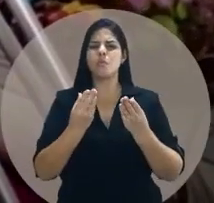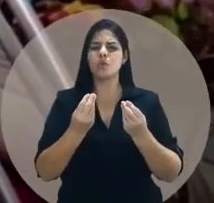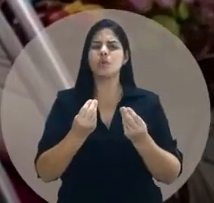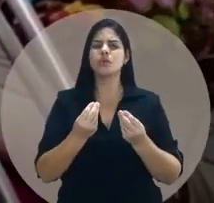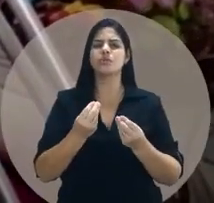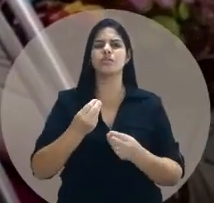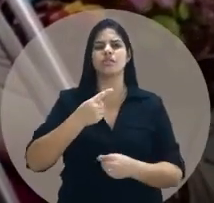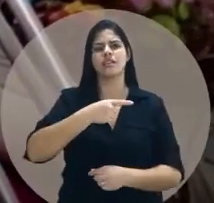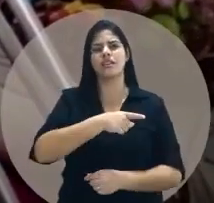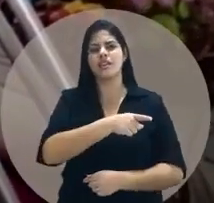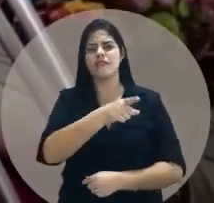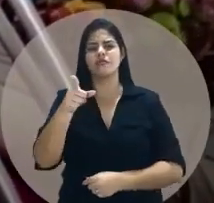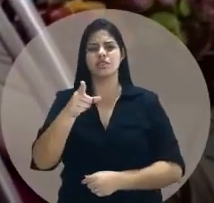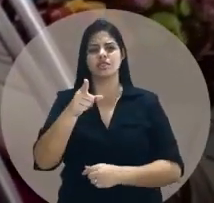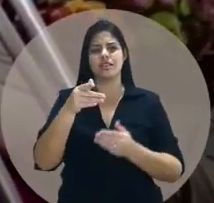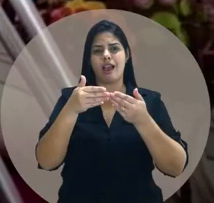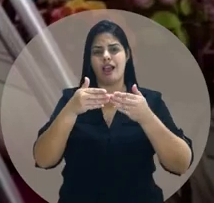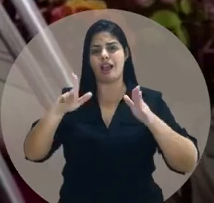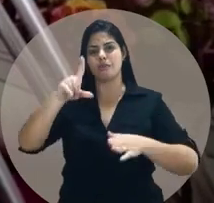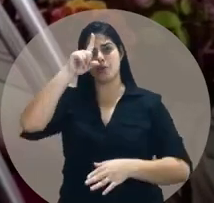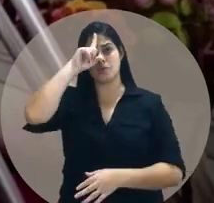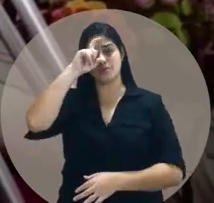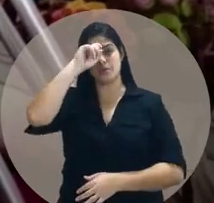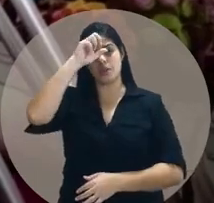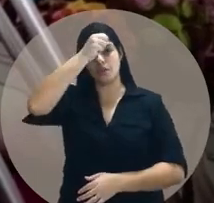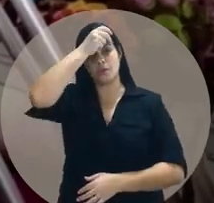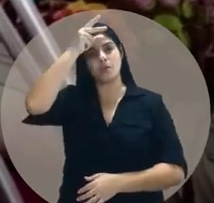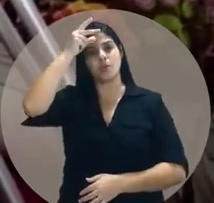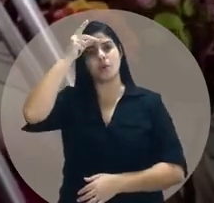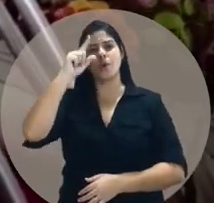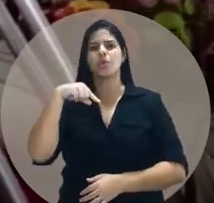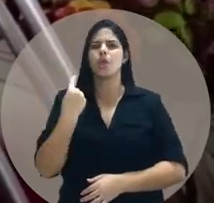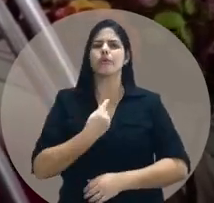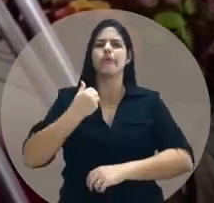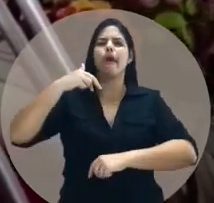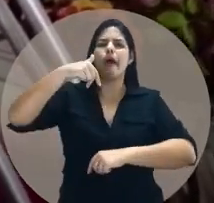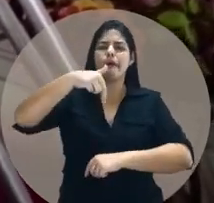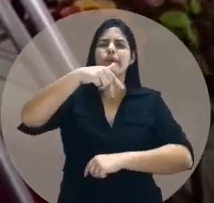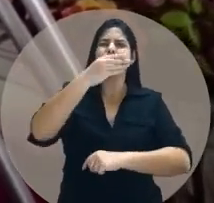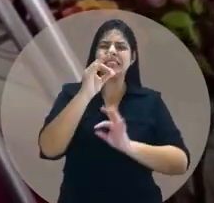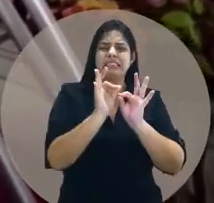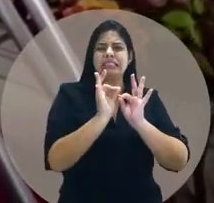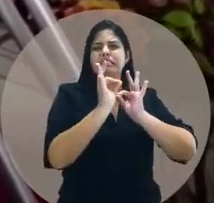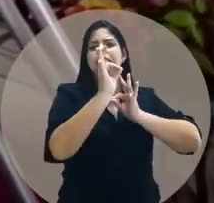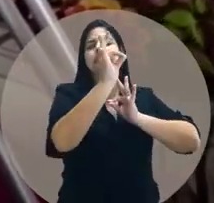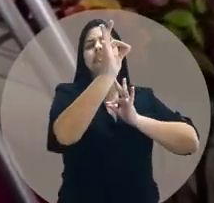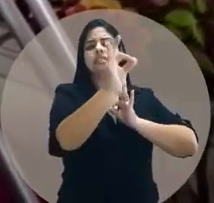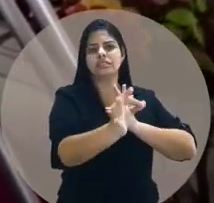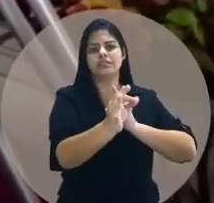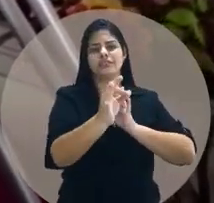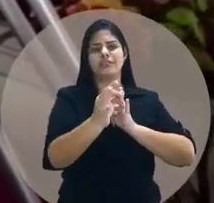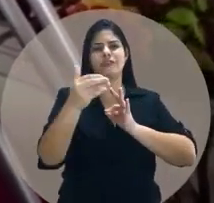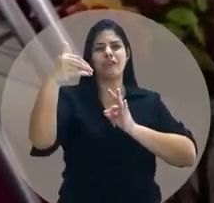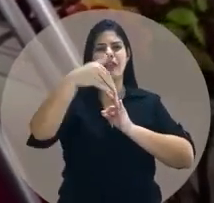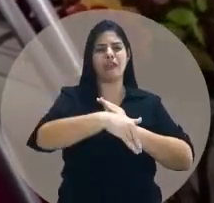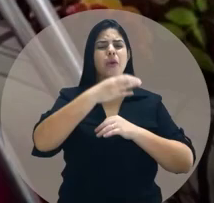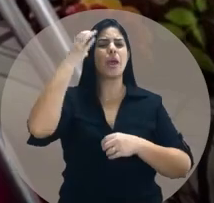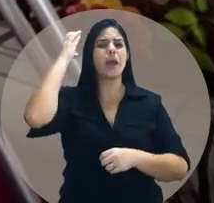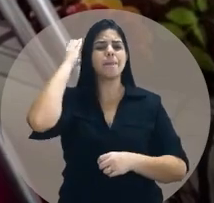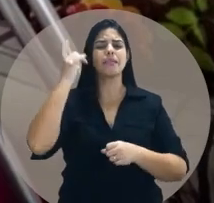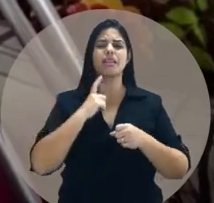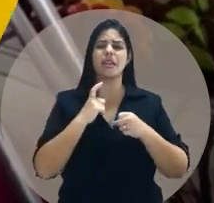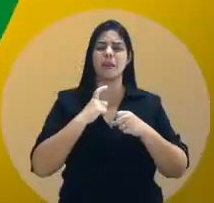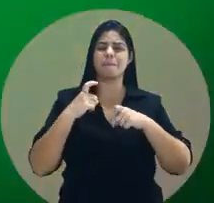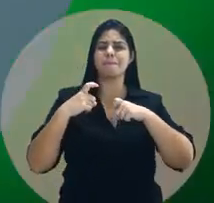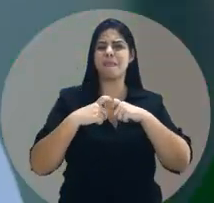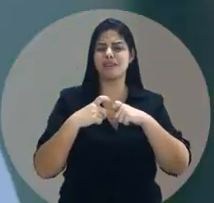vocês voltem ao hospital lá, público lá, porque nós andamos muito longe para poder vir um médico aqui em Cuiabá. É 800